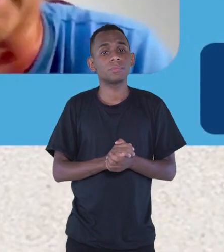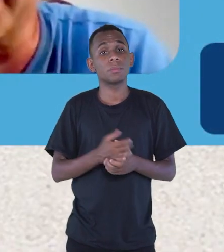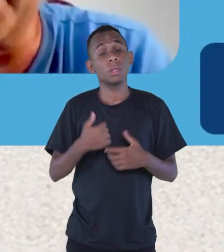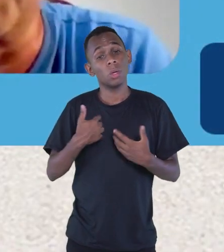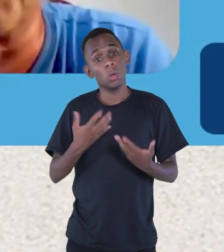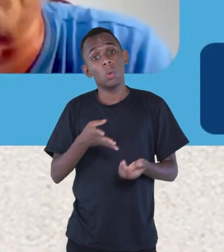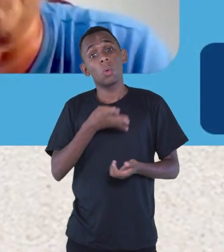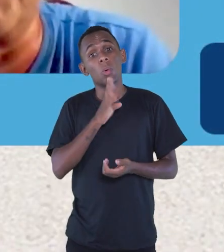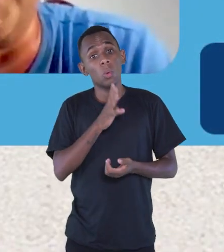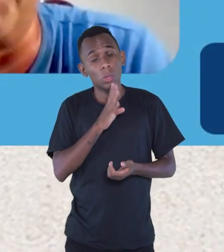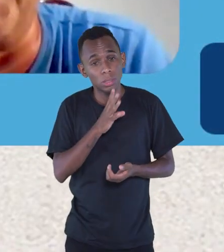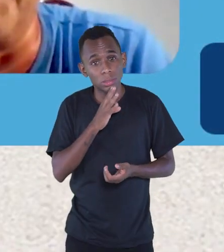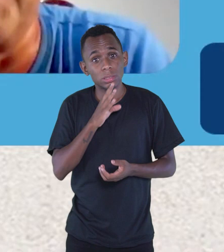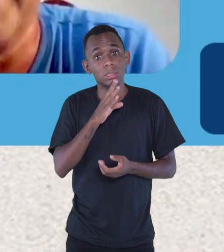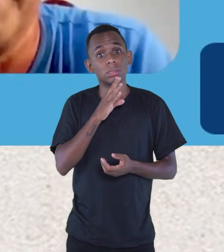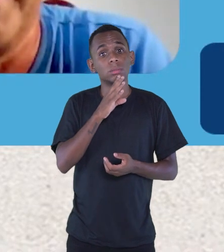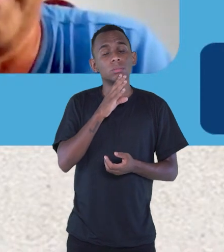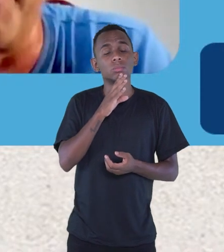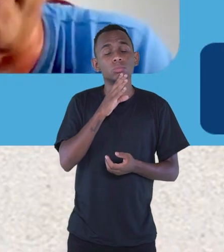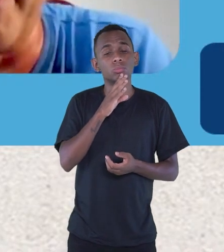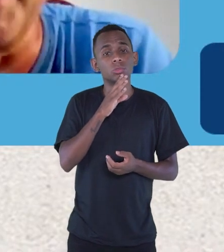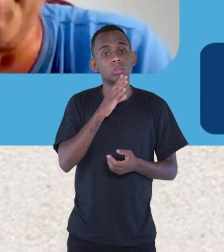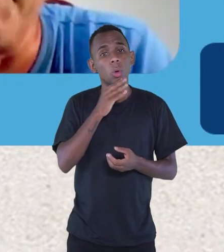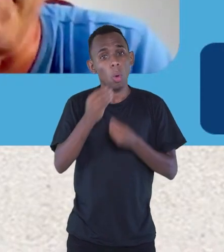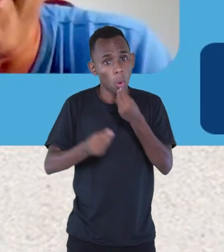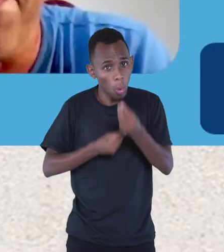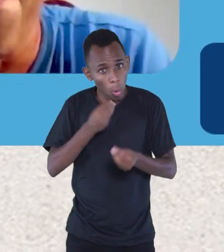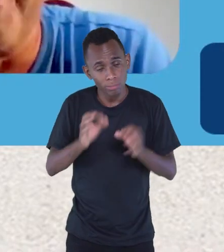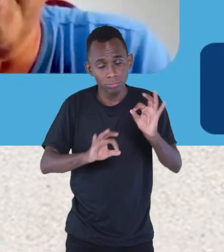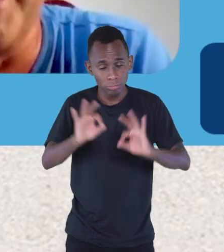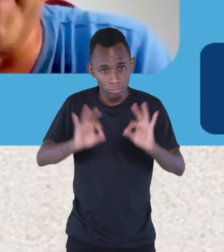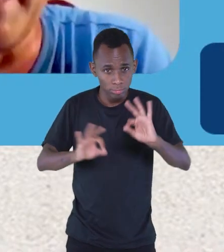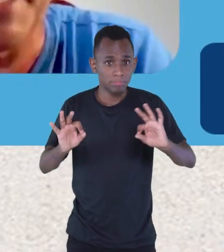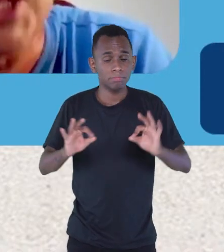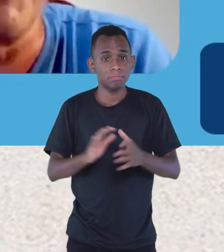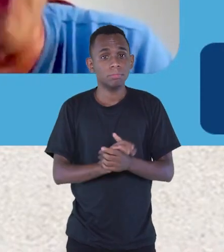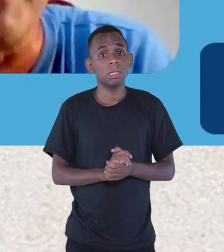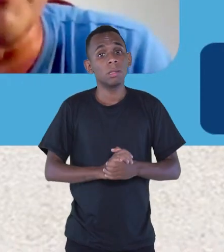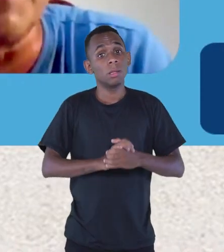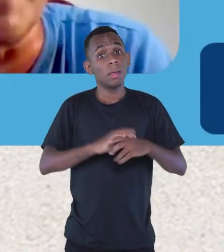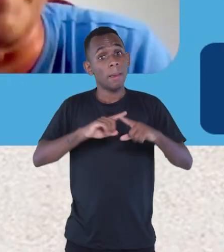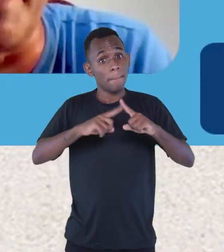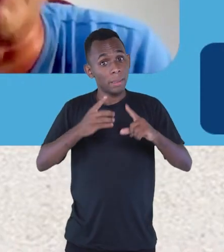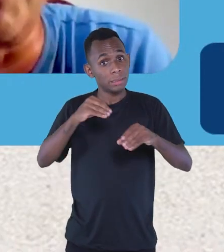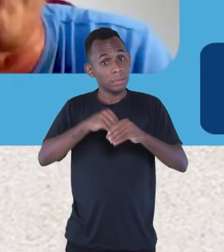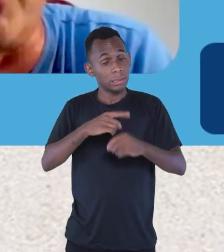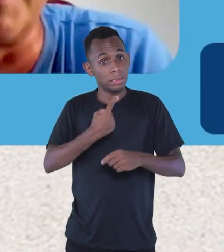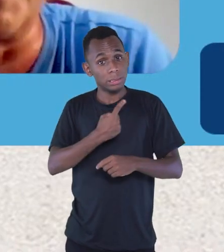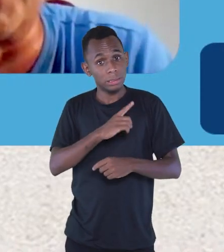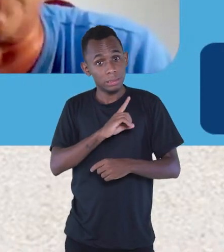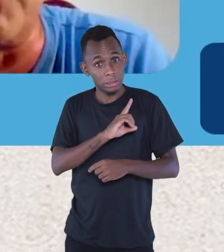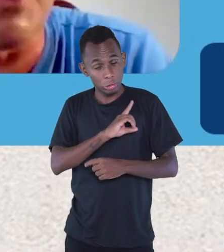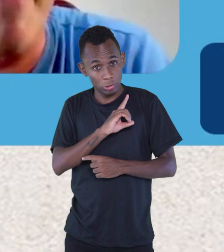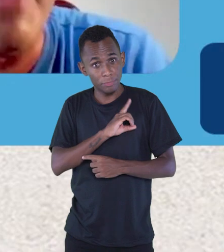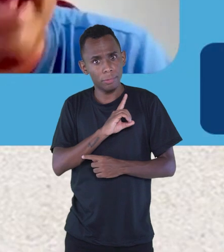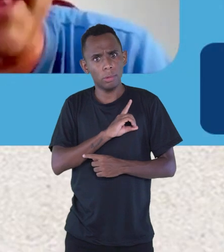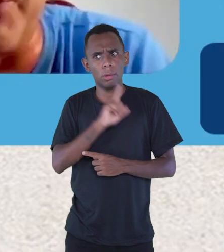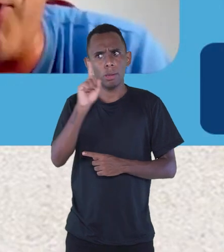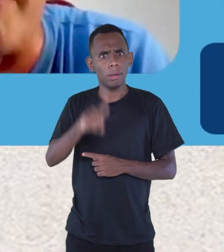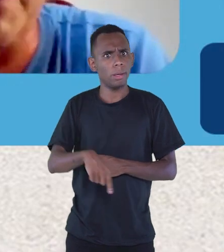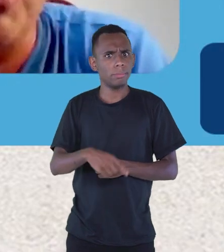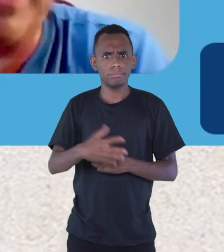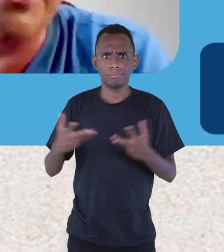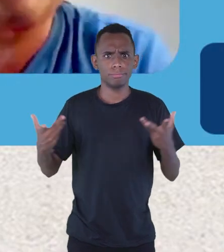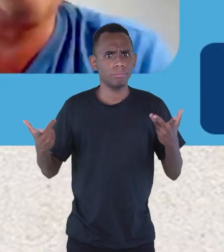as edições do Diadolim. Então, eu falei assim. Mas aqui em Divinópolis é um celeiro de bons escritores. Tem uma